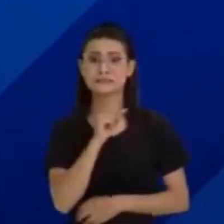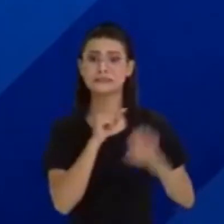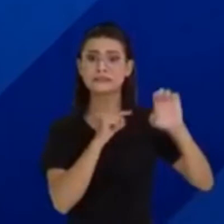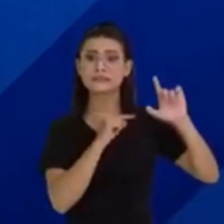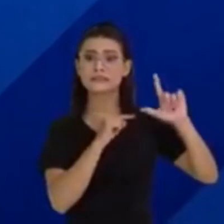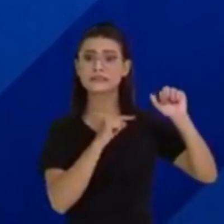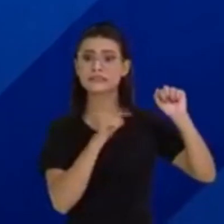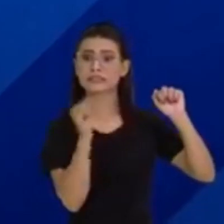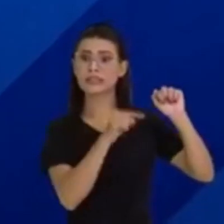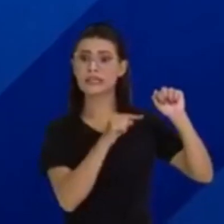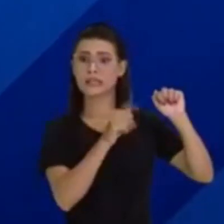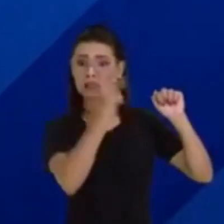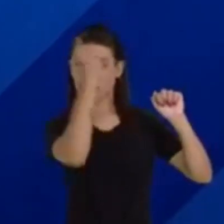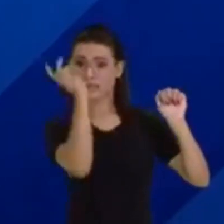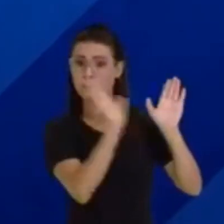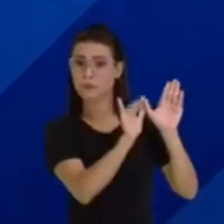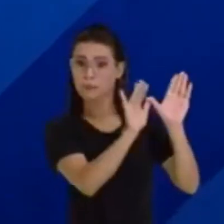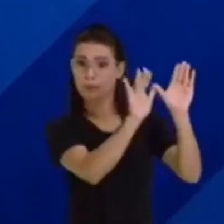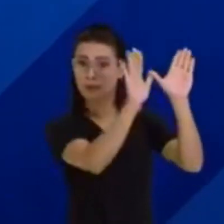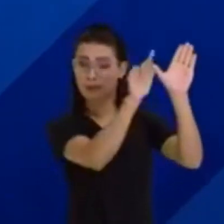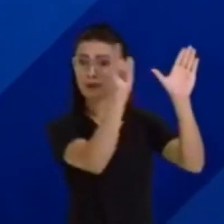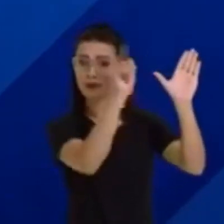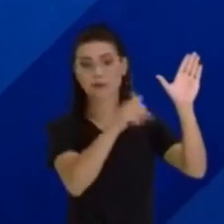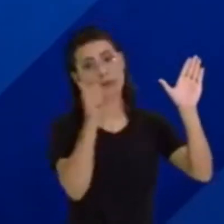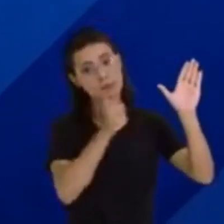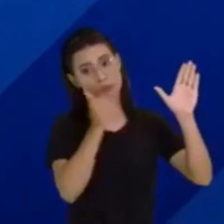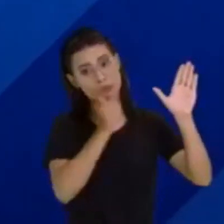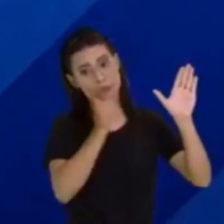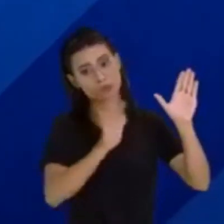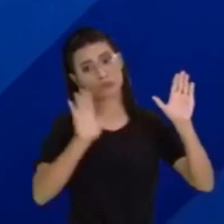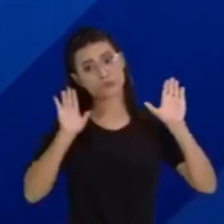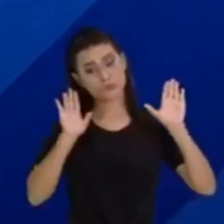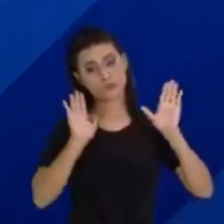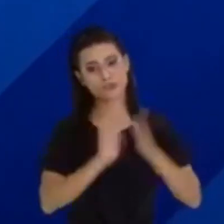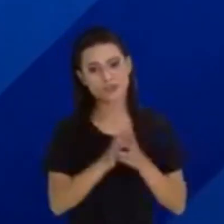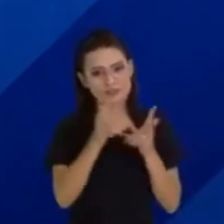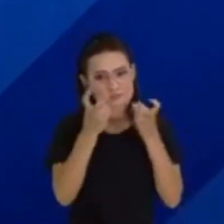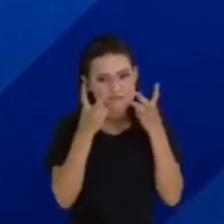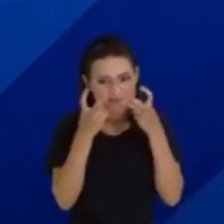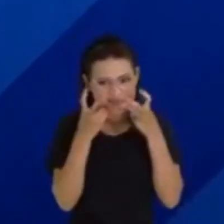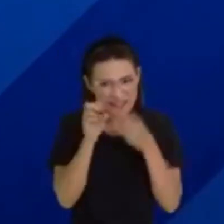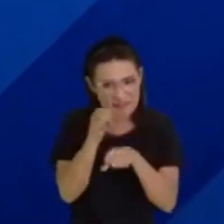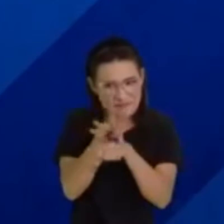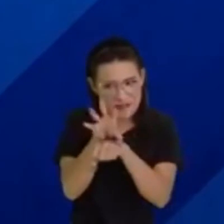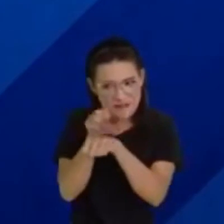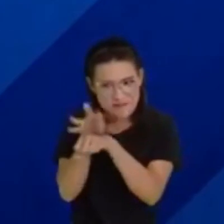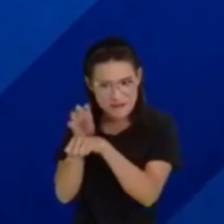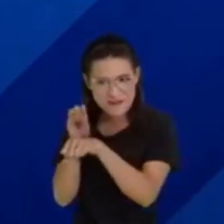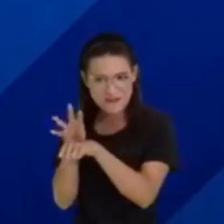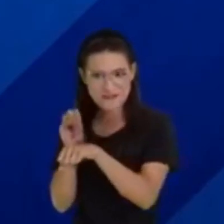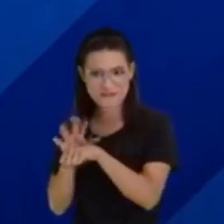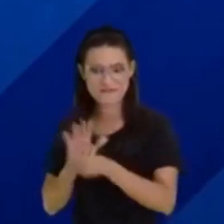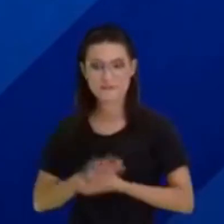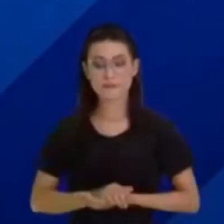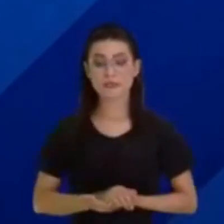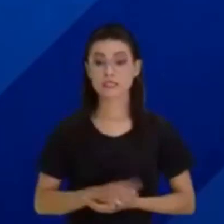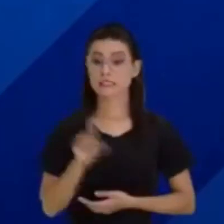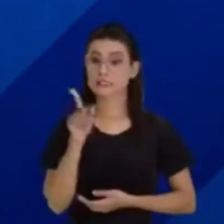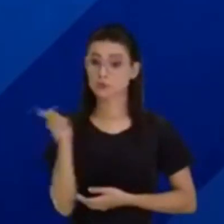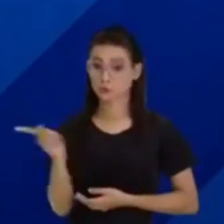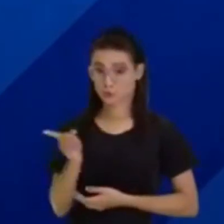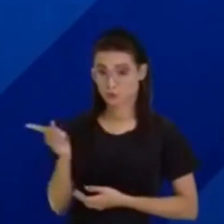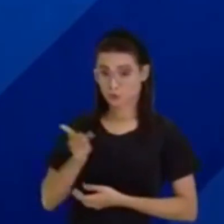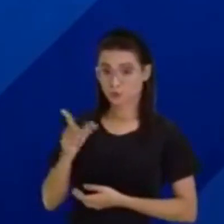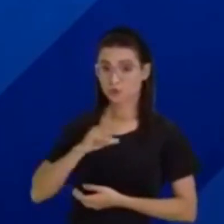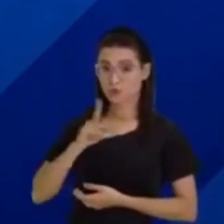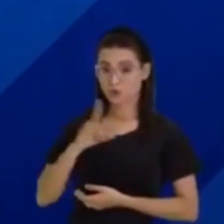que voava, que era do sexo feminino. Olhem as pistas. Se eles estavam com muito medo de